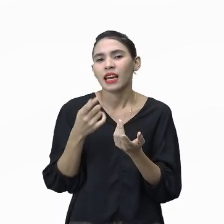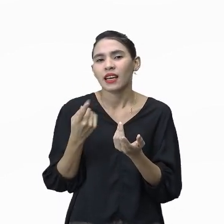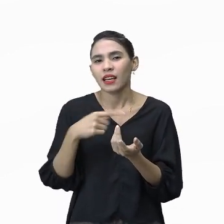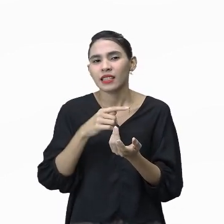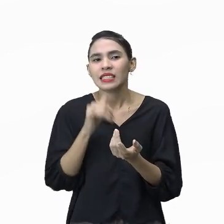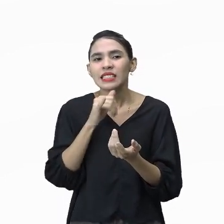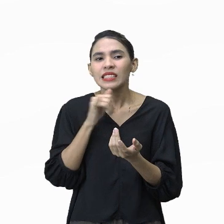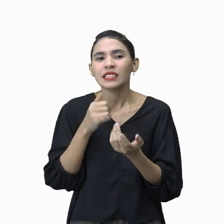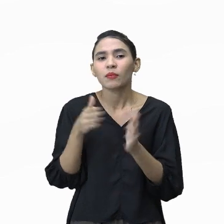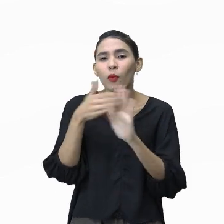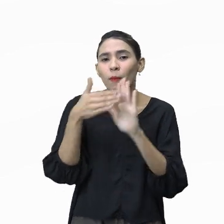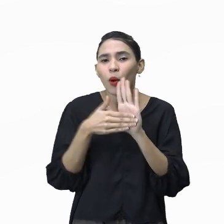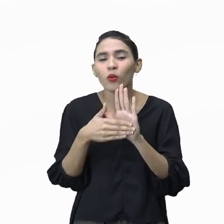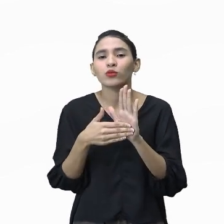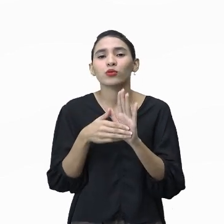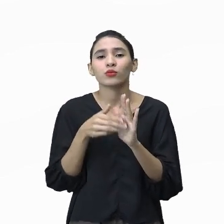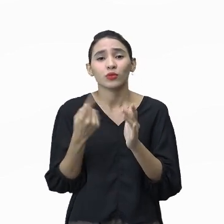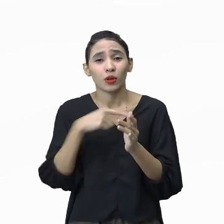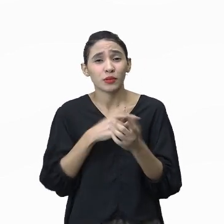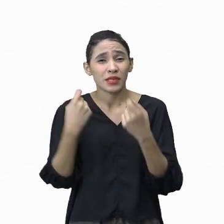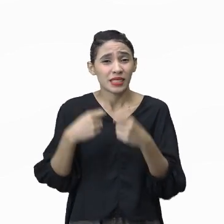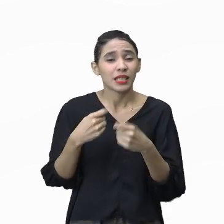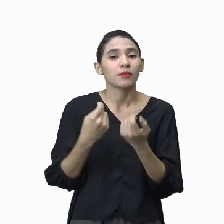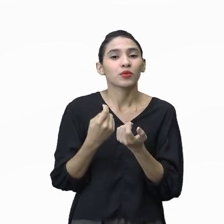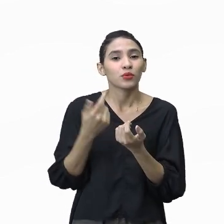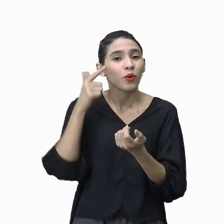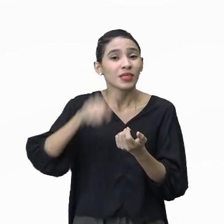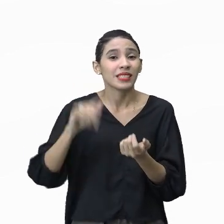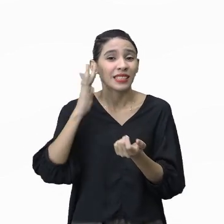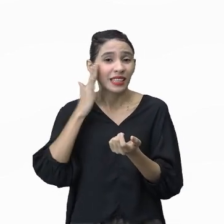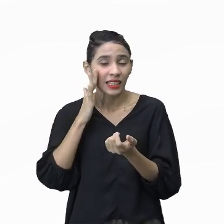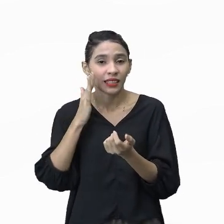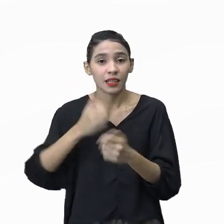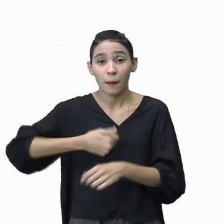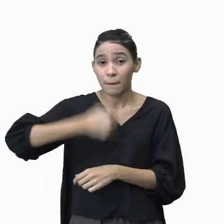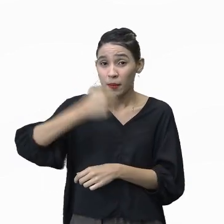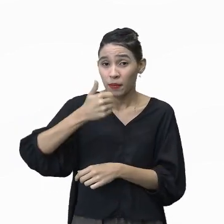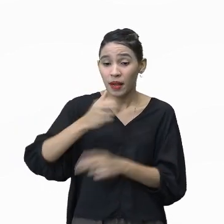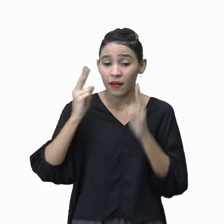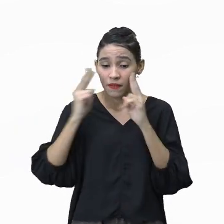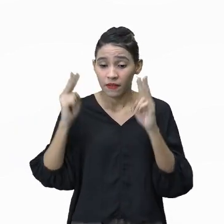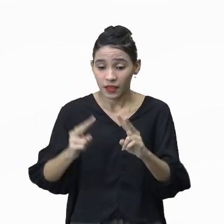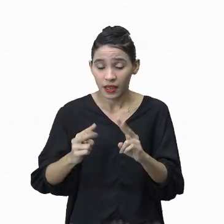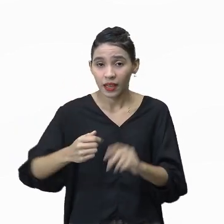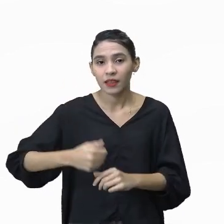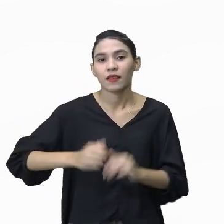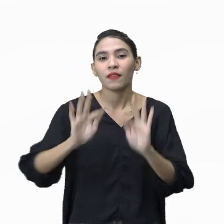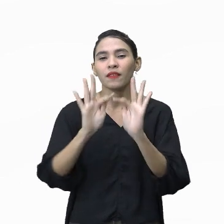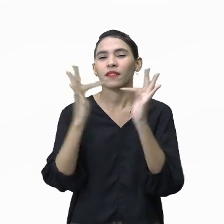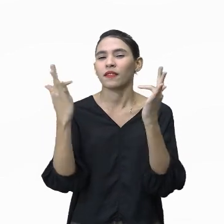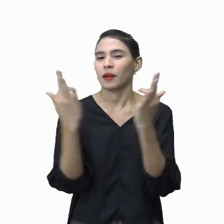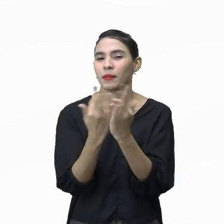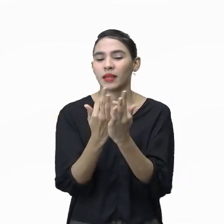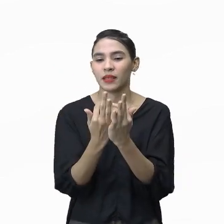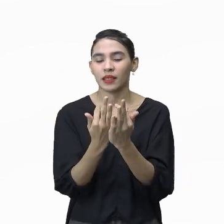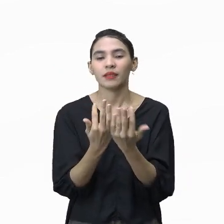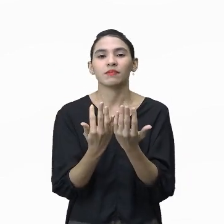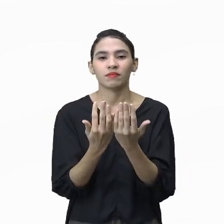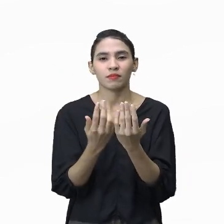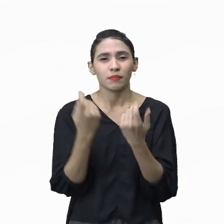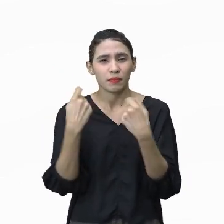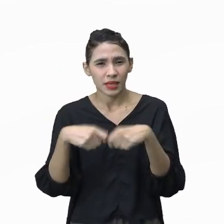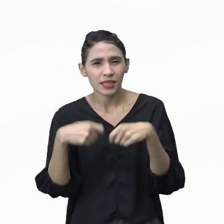entender essa diversidade em toda parte, ah, o primeiro lugar que a gente precisa olhar é na família, olhando pra nossa árvore